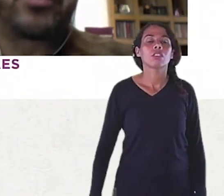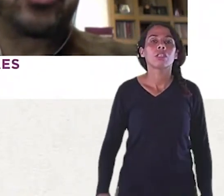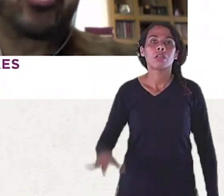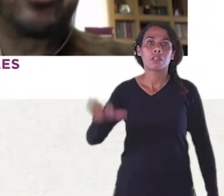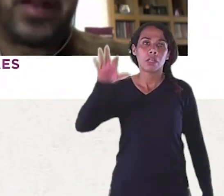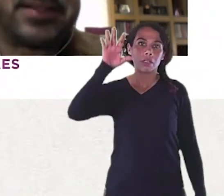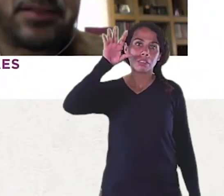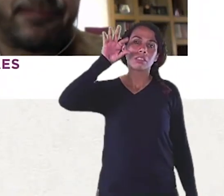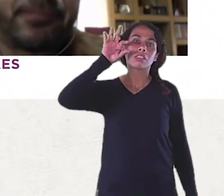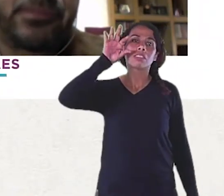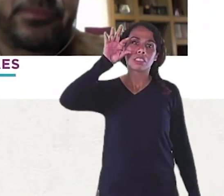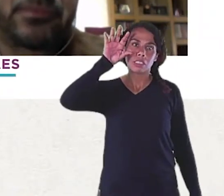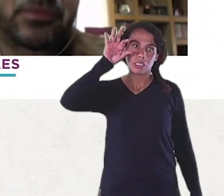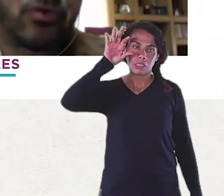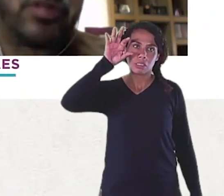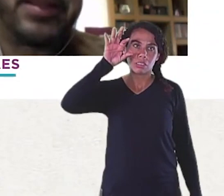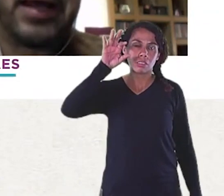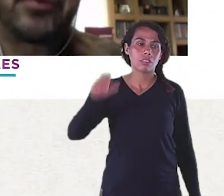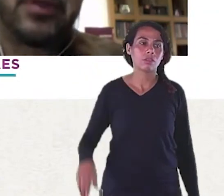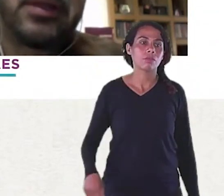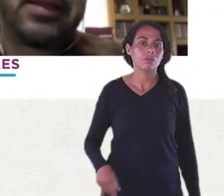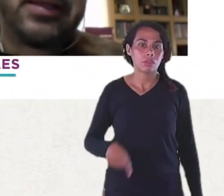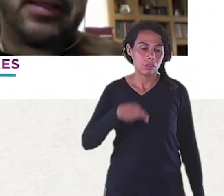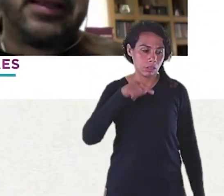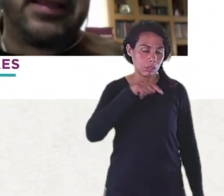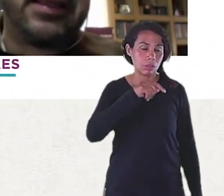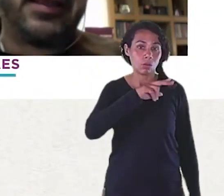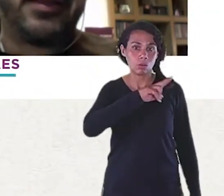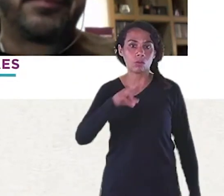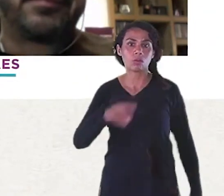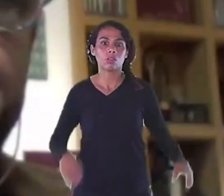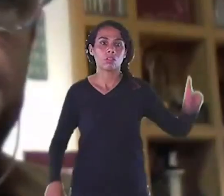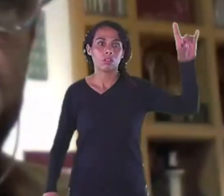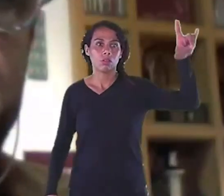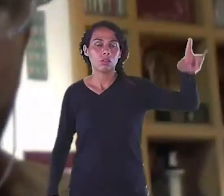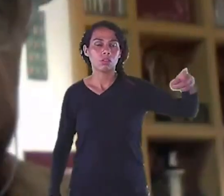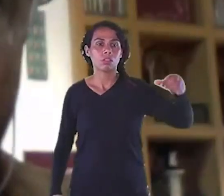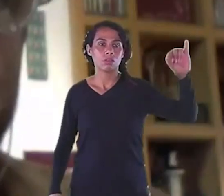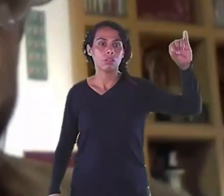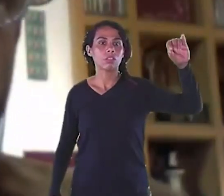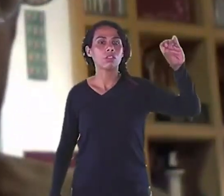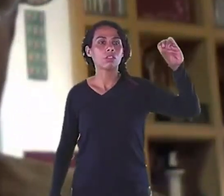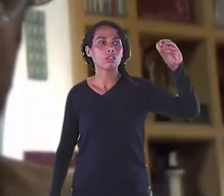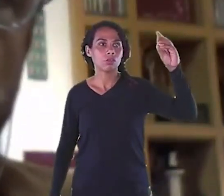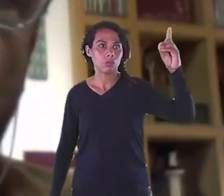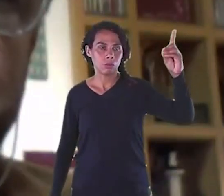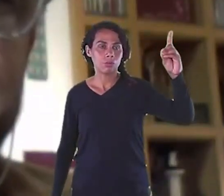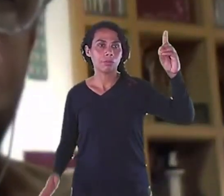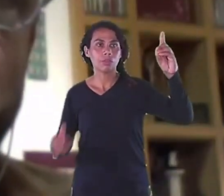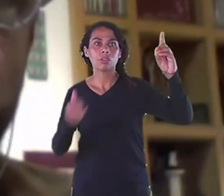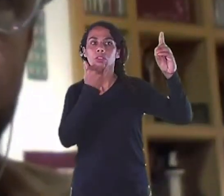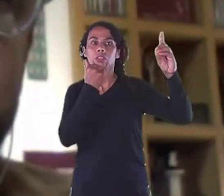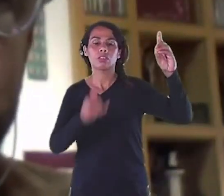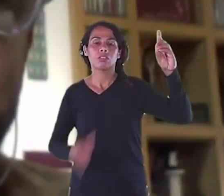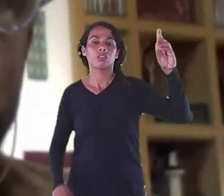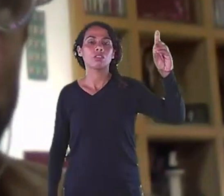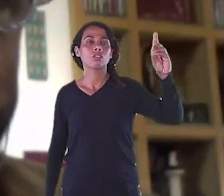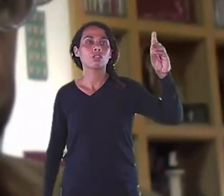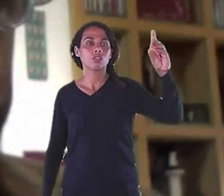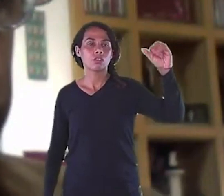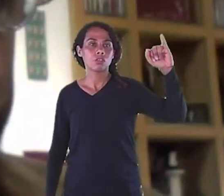Arroba De João De Moraes Todo emendado E Vão ser 12 Vão ser 2 2 por semana